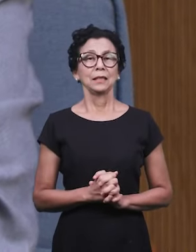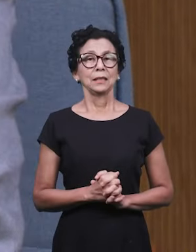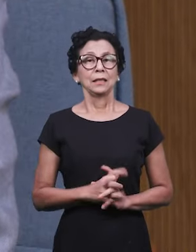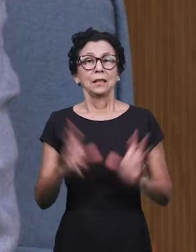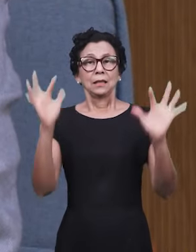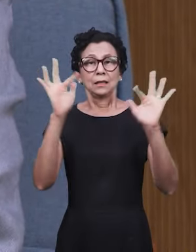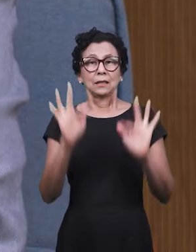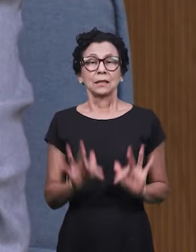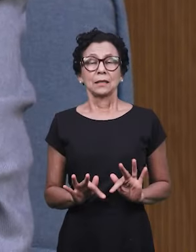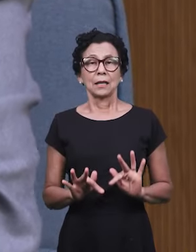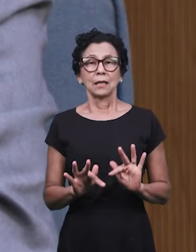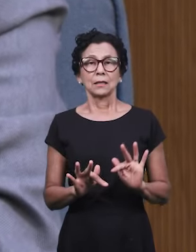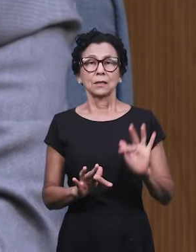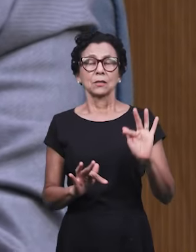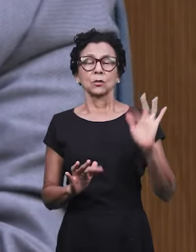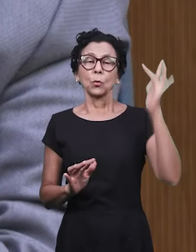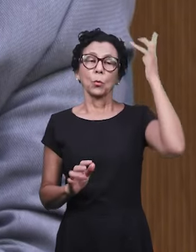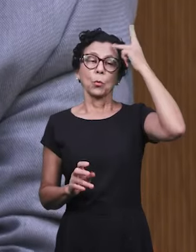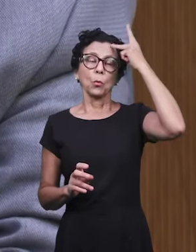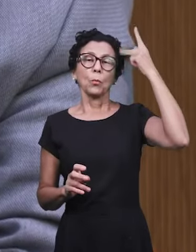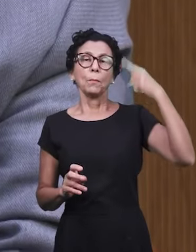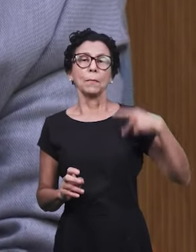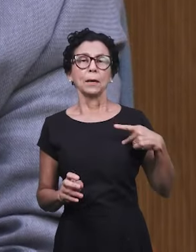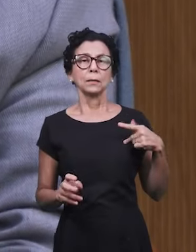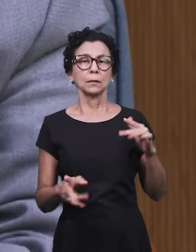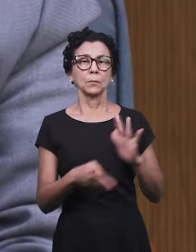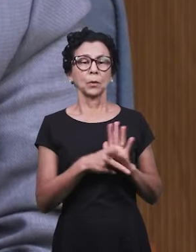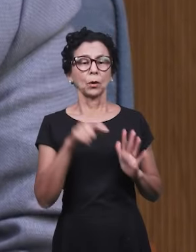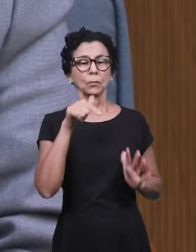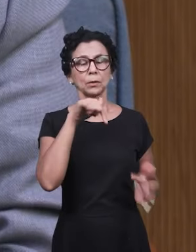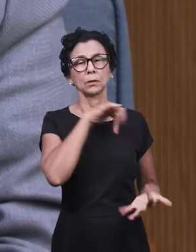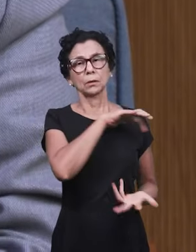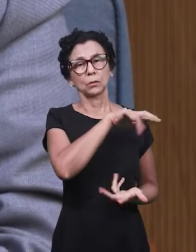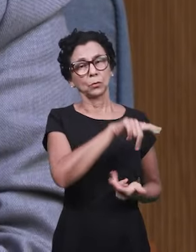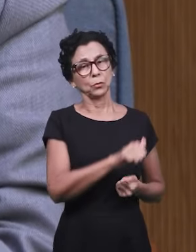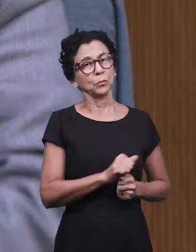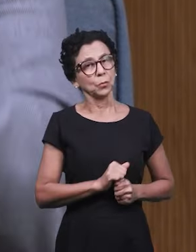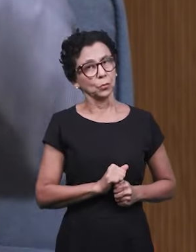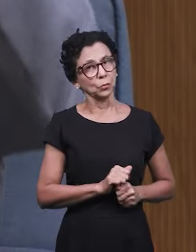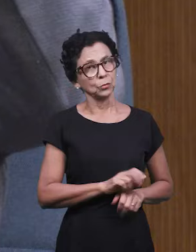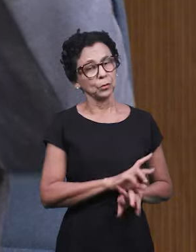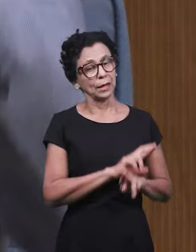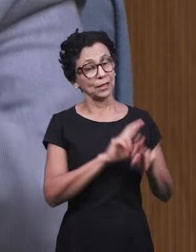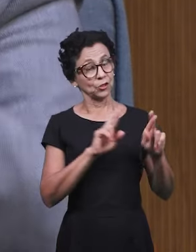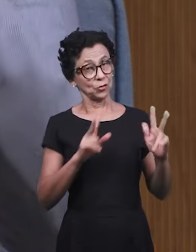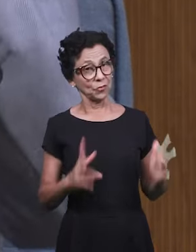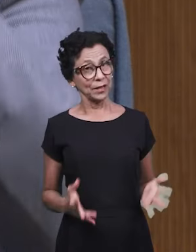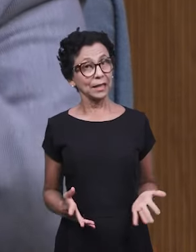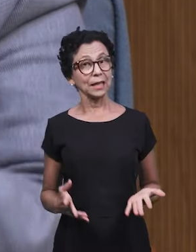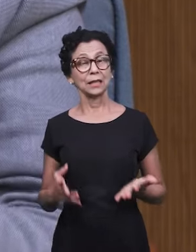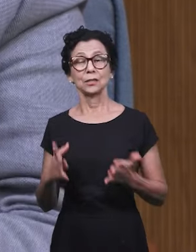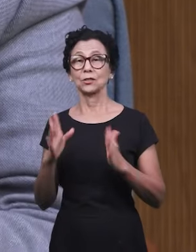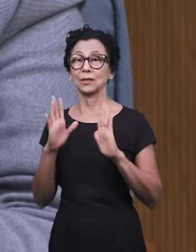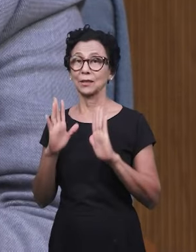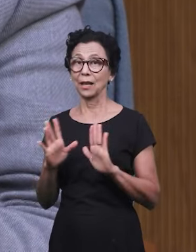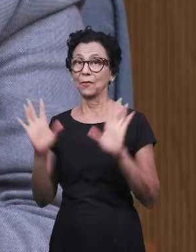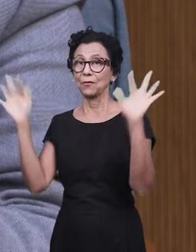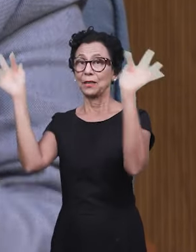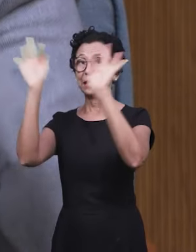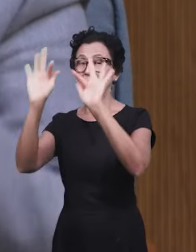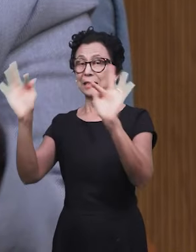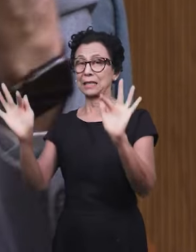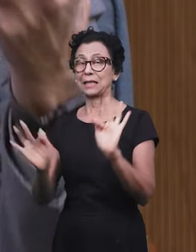felicidade que é fruto de uma operação do Espírito Santo que vem de cima, vem do céu,